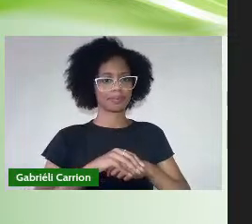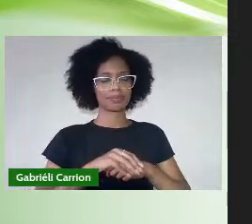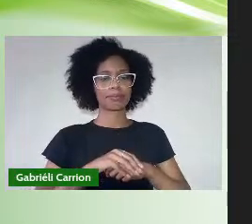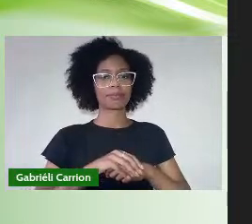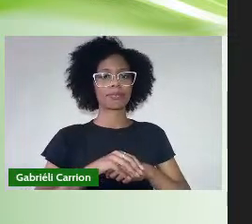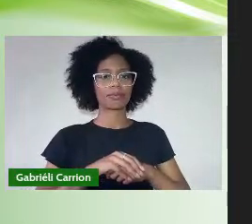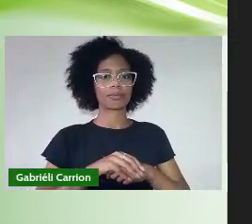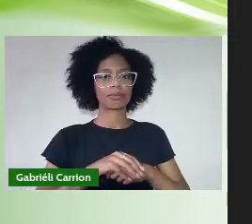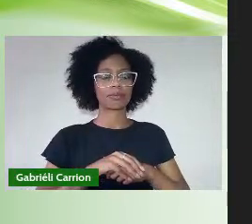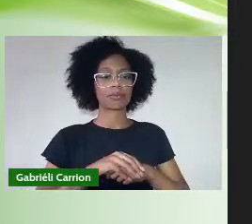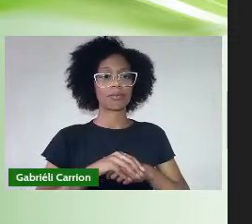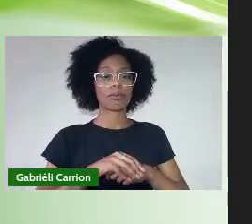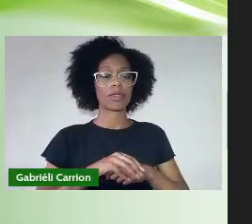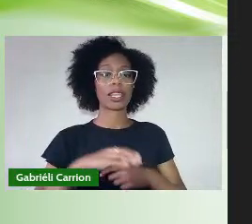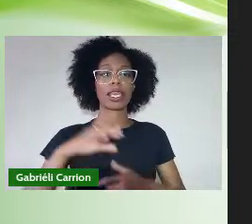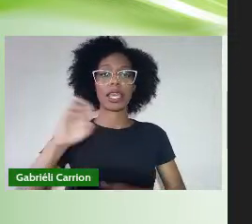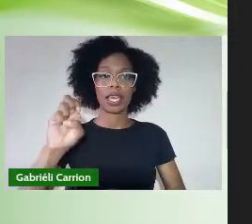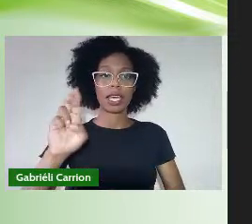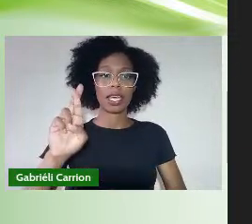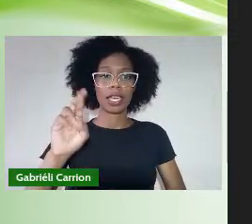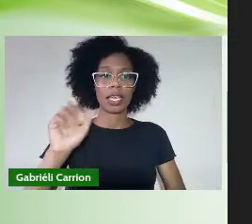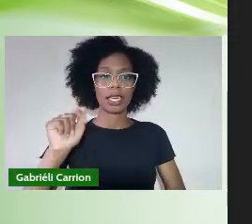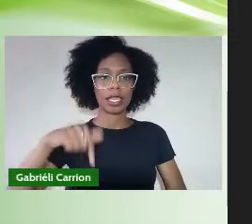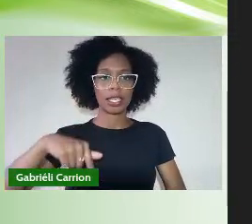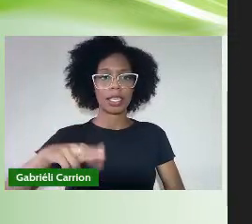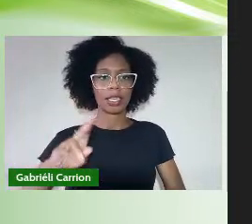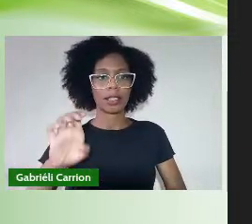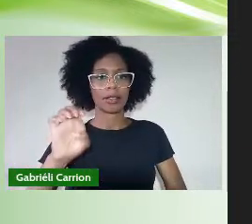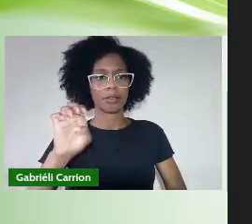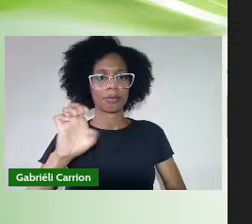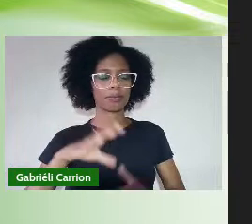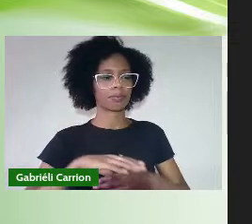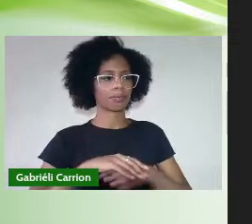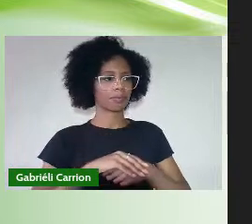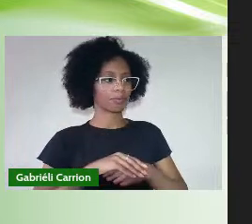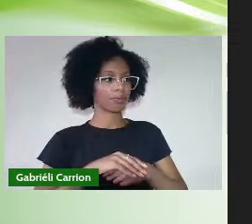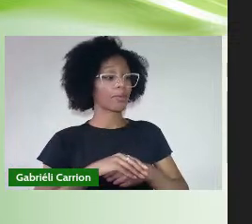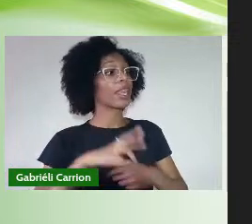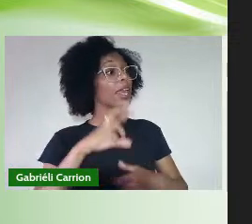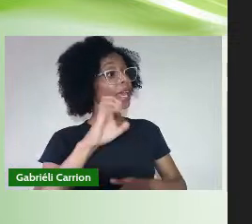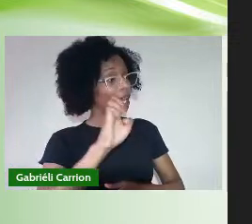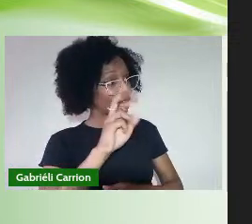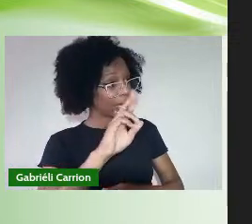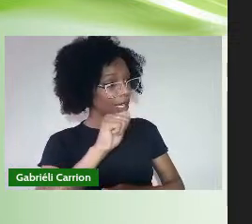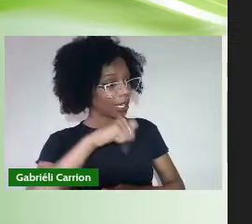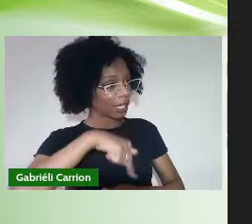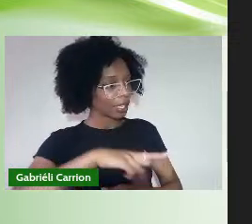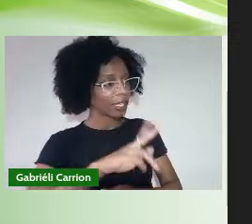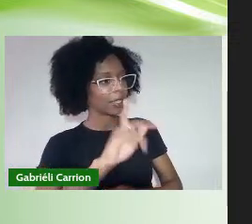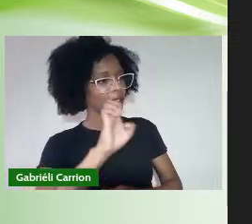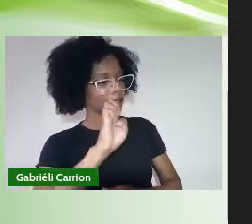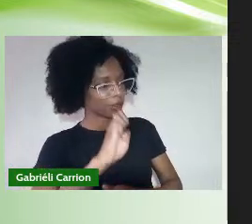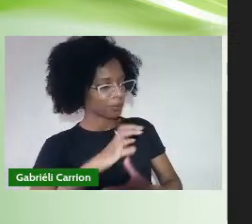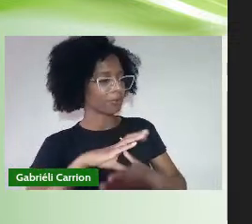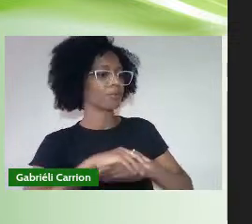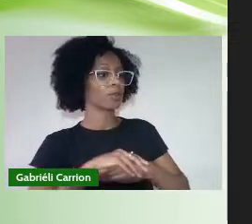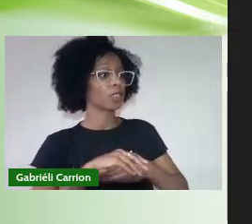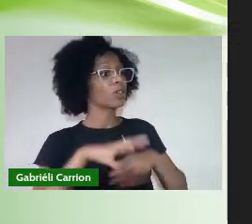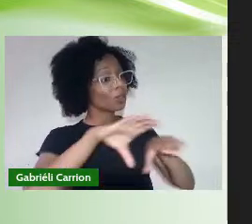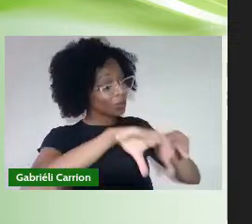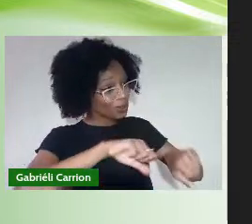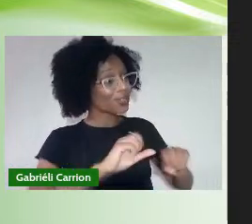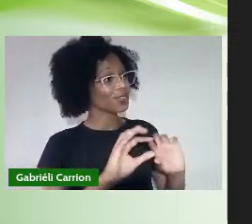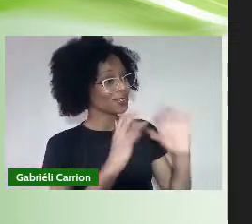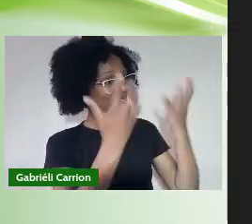Henrique Faiane Bongermino Enrique Faiane Bongermino Confira o tio Grau